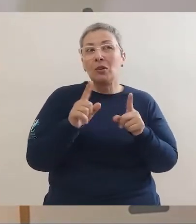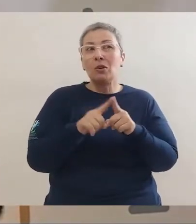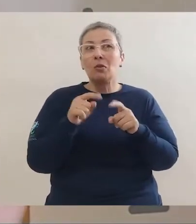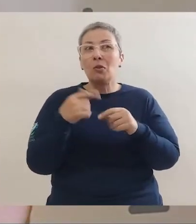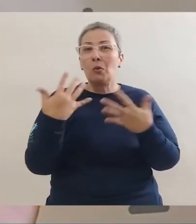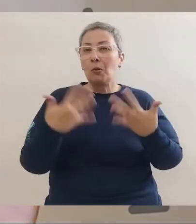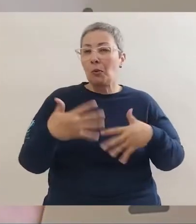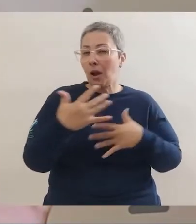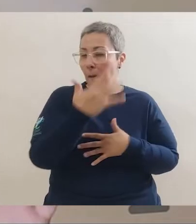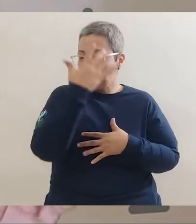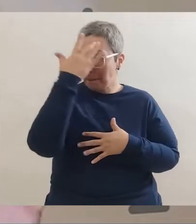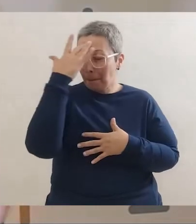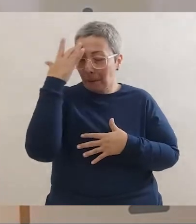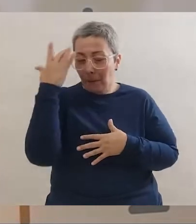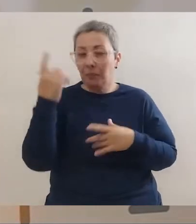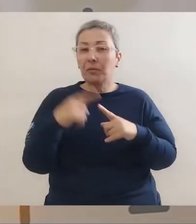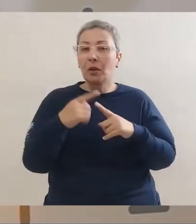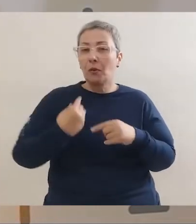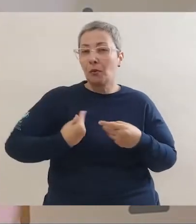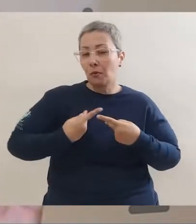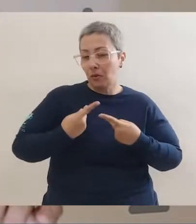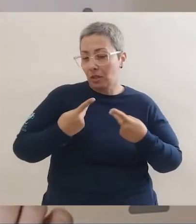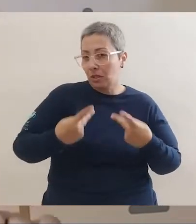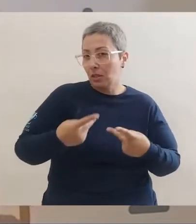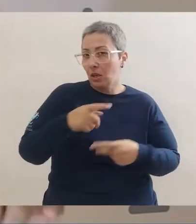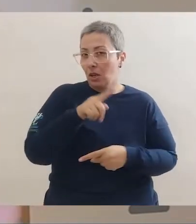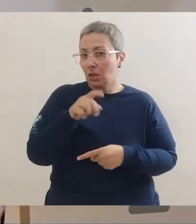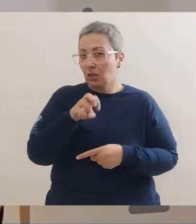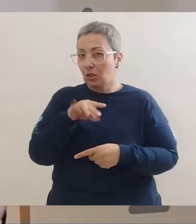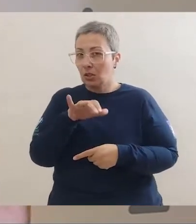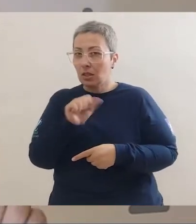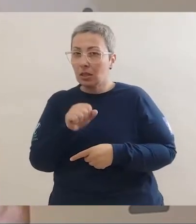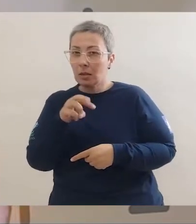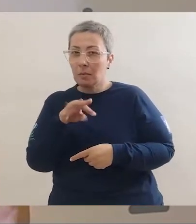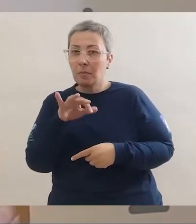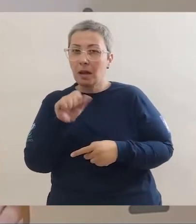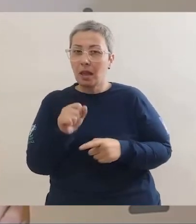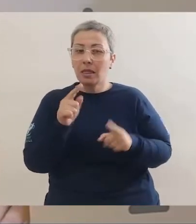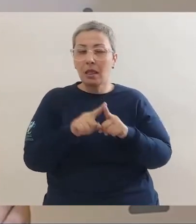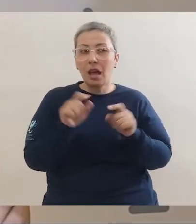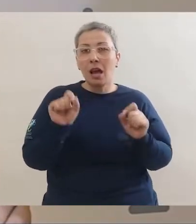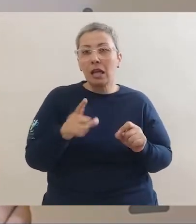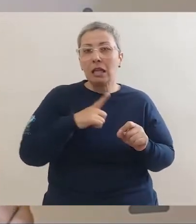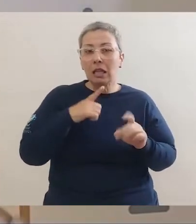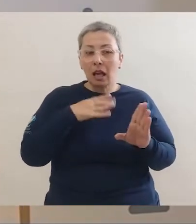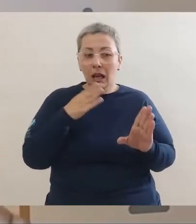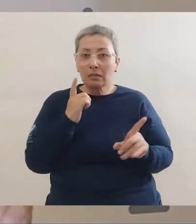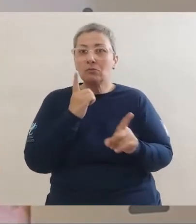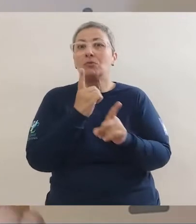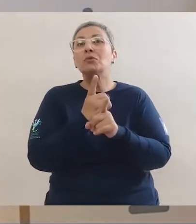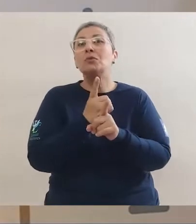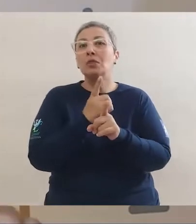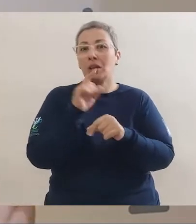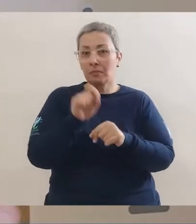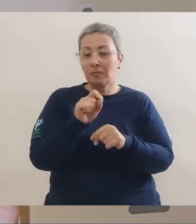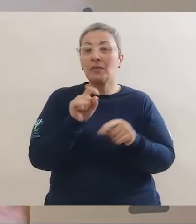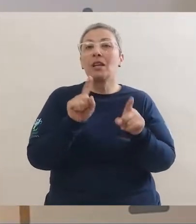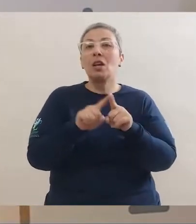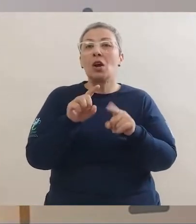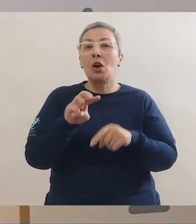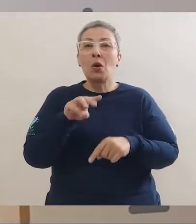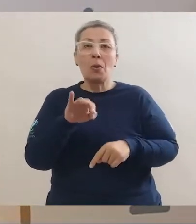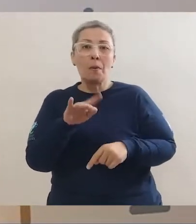Dizem que muitas pessoas que visitam a zona da Mata Pernambucana acabam se